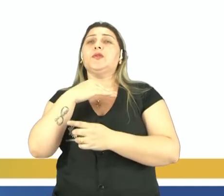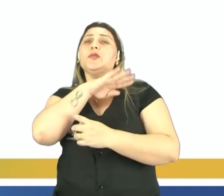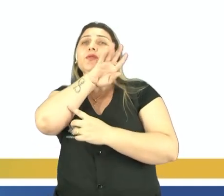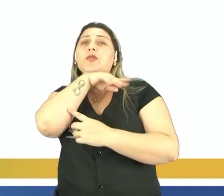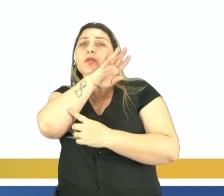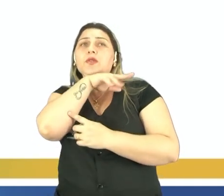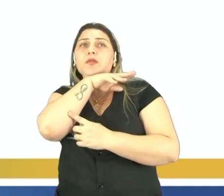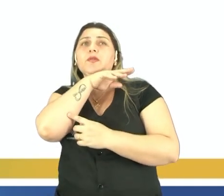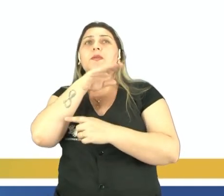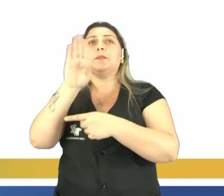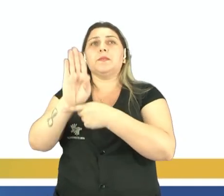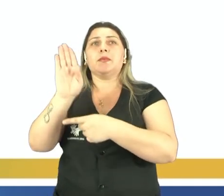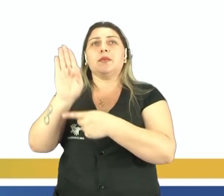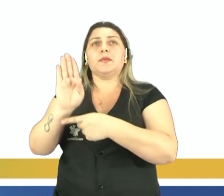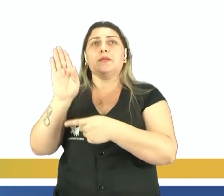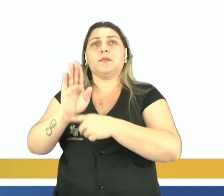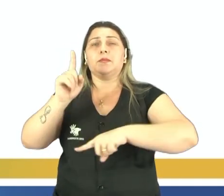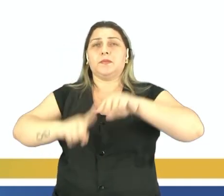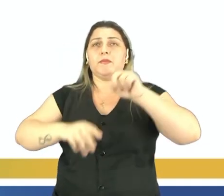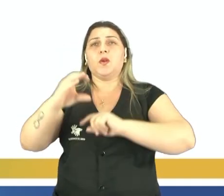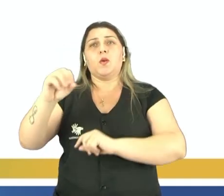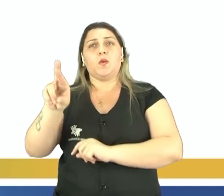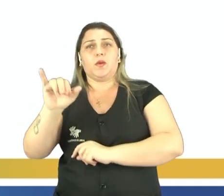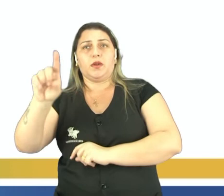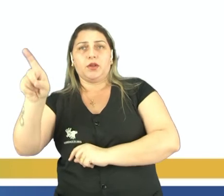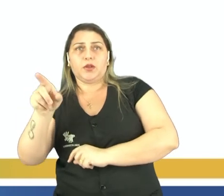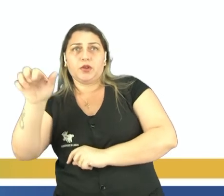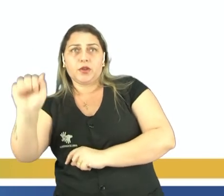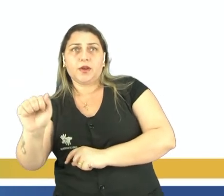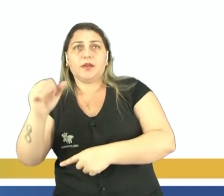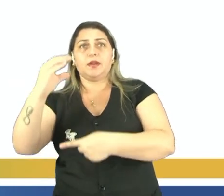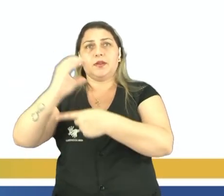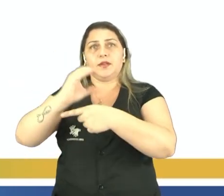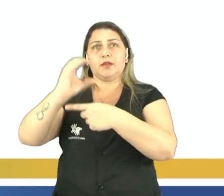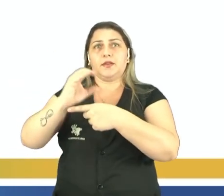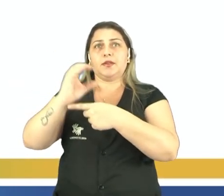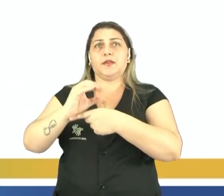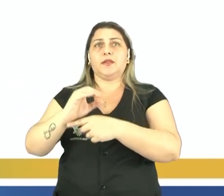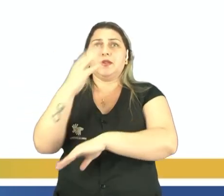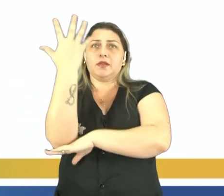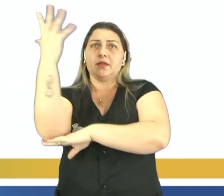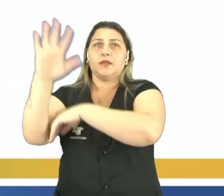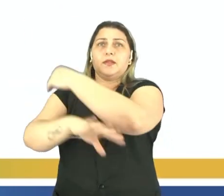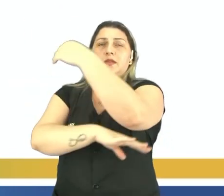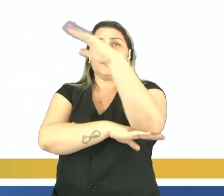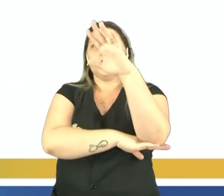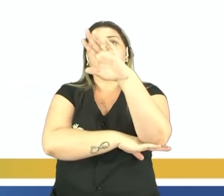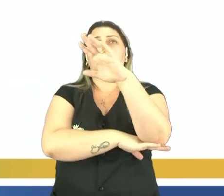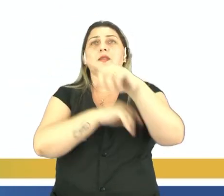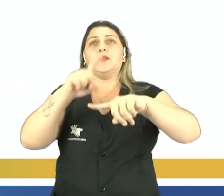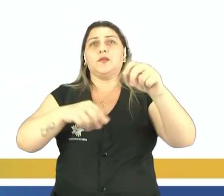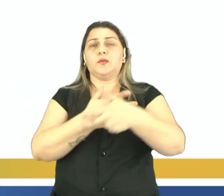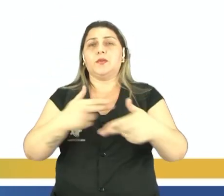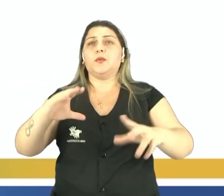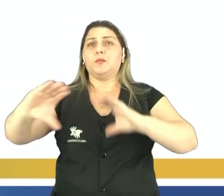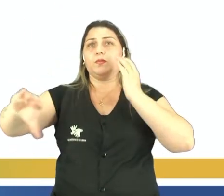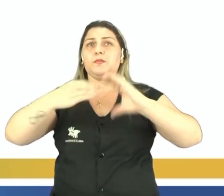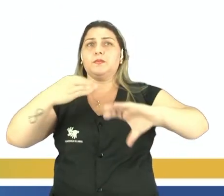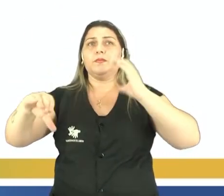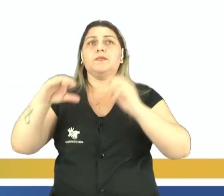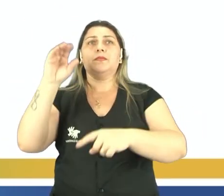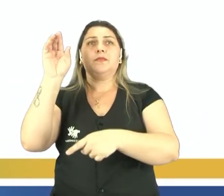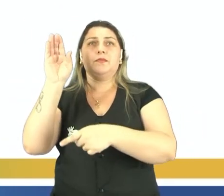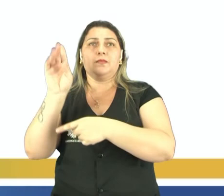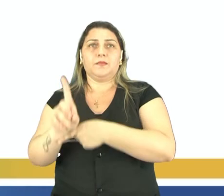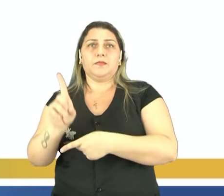mortos, letra B, a materialização de um orixá, letra C, uma espécie de árvore ou instrumento musical,